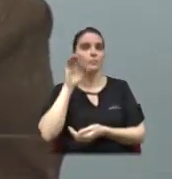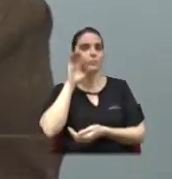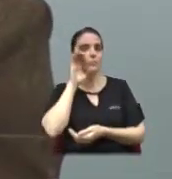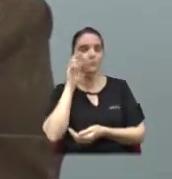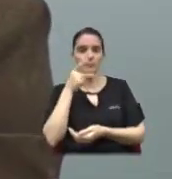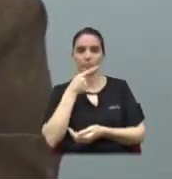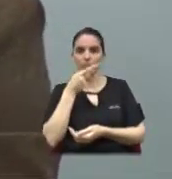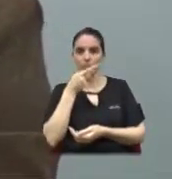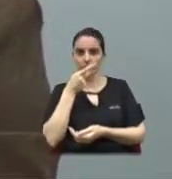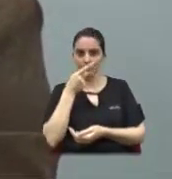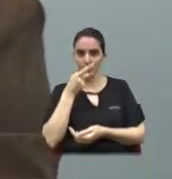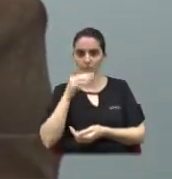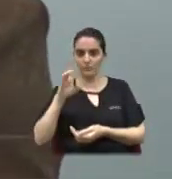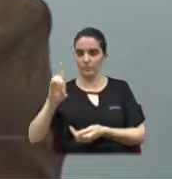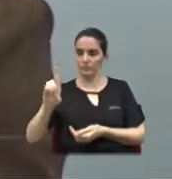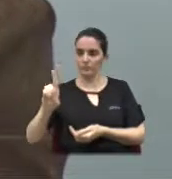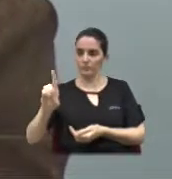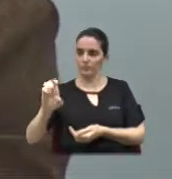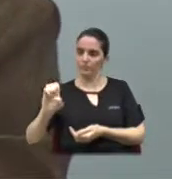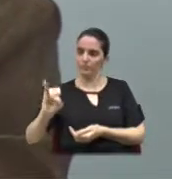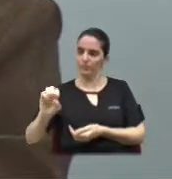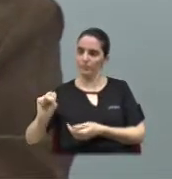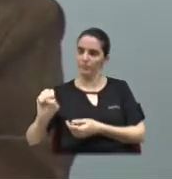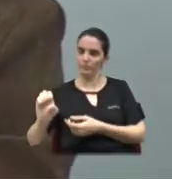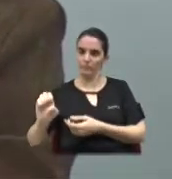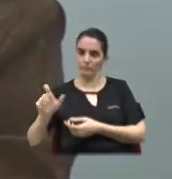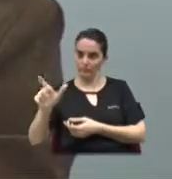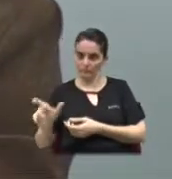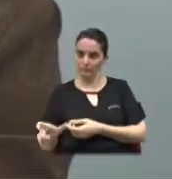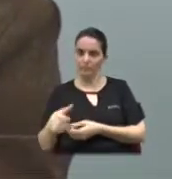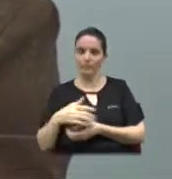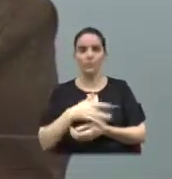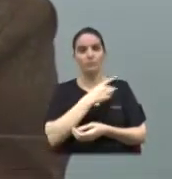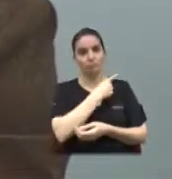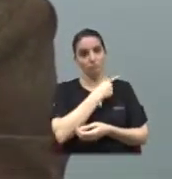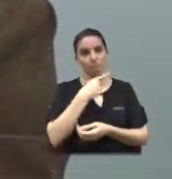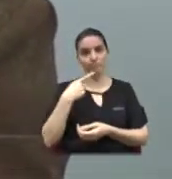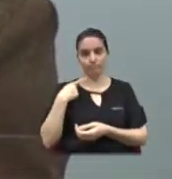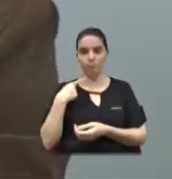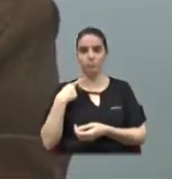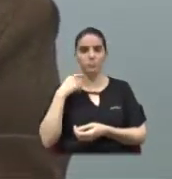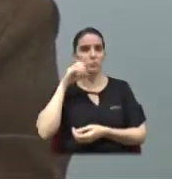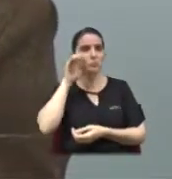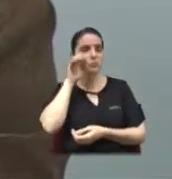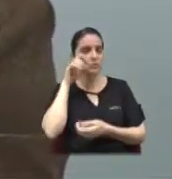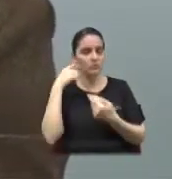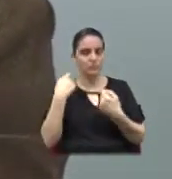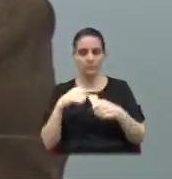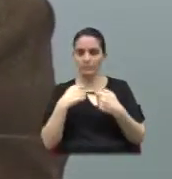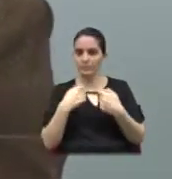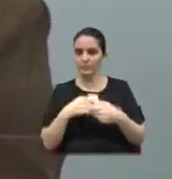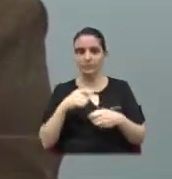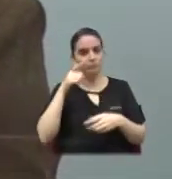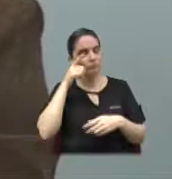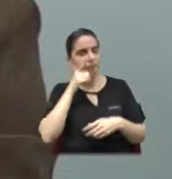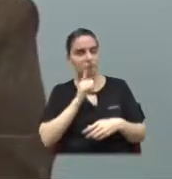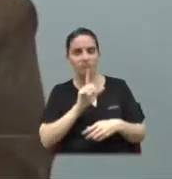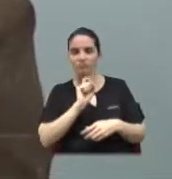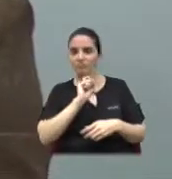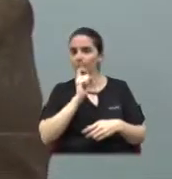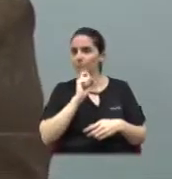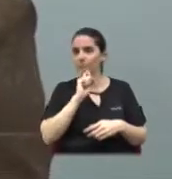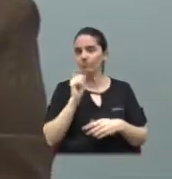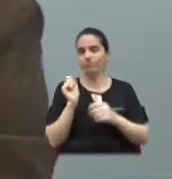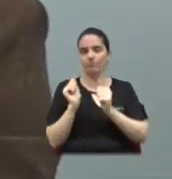No momento que eu mais precisei, que é aquele momento onde você não consegue ter ninguém do seu lado,